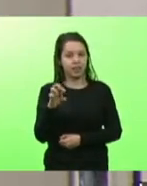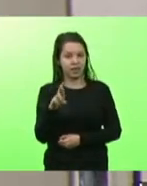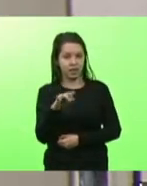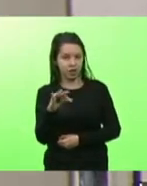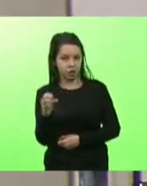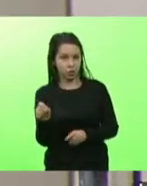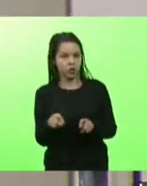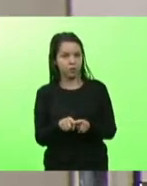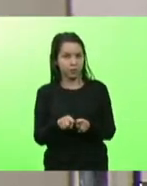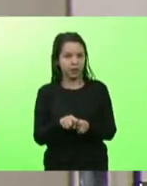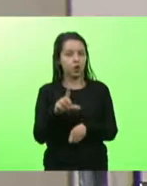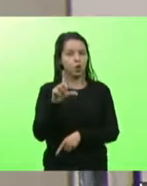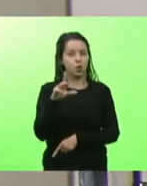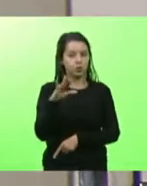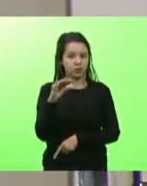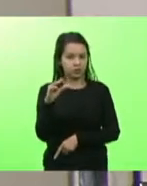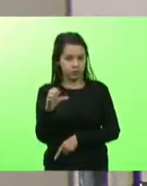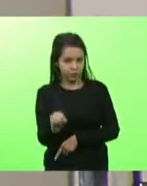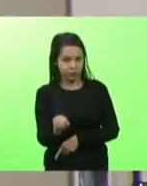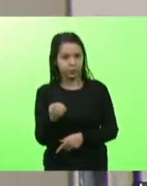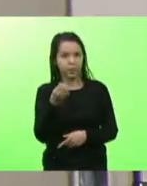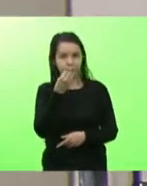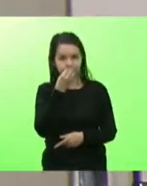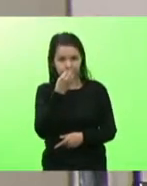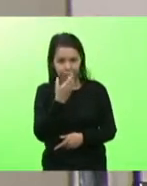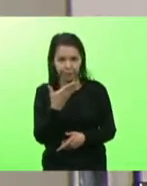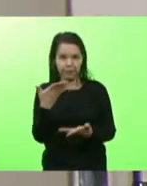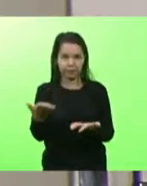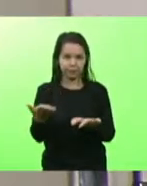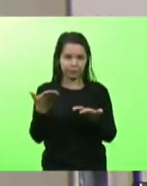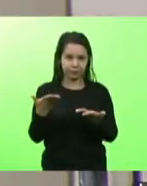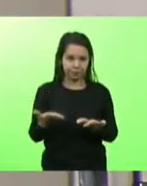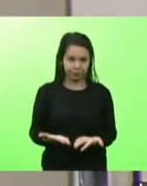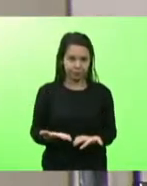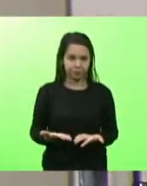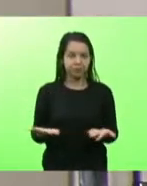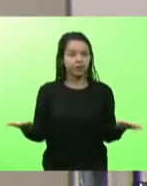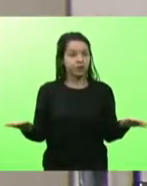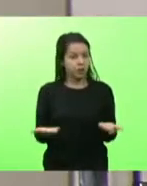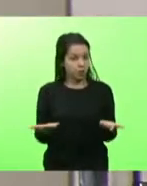Biás. Sejam bem-vindos. Com a palavra, deputada Paulinha.